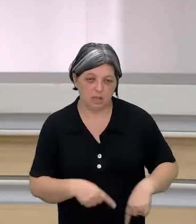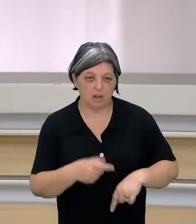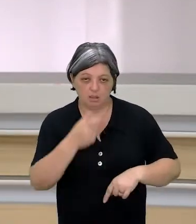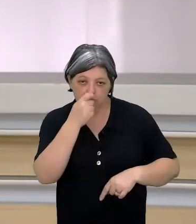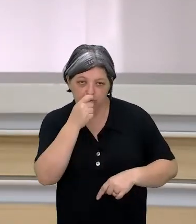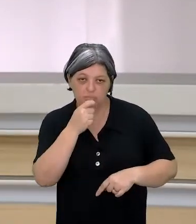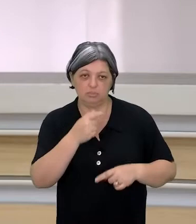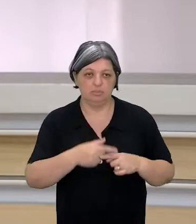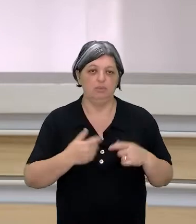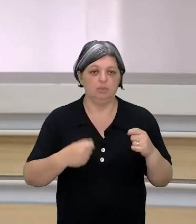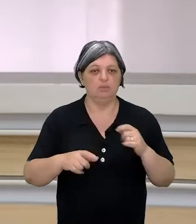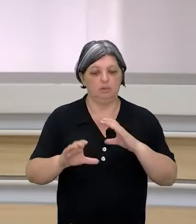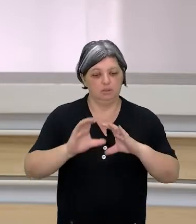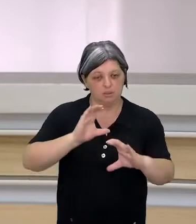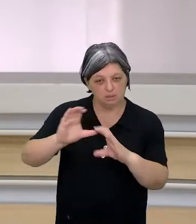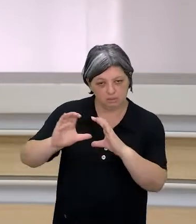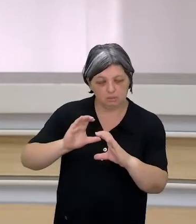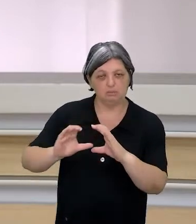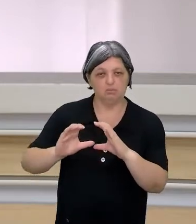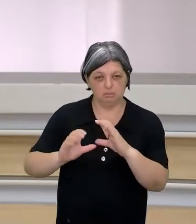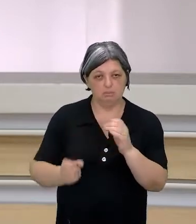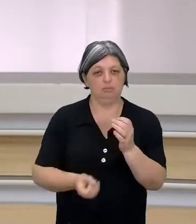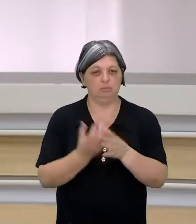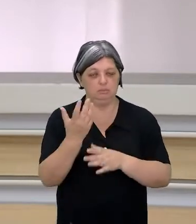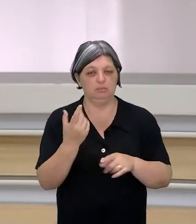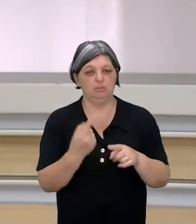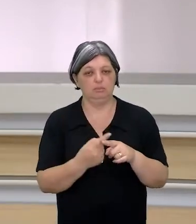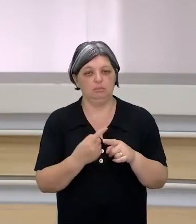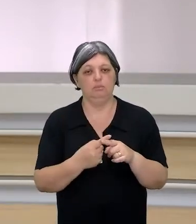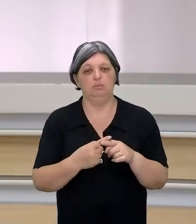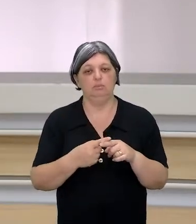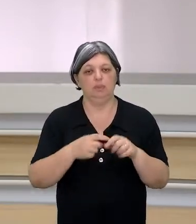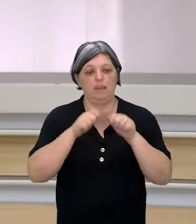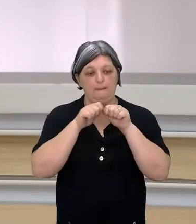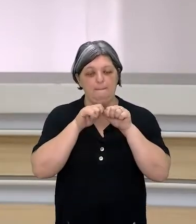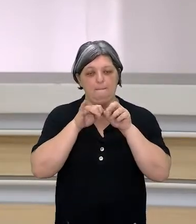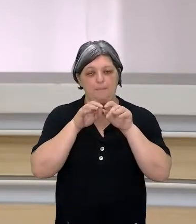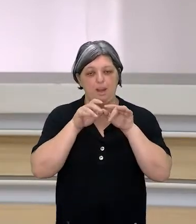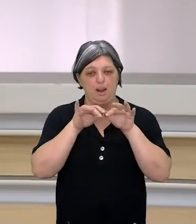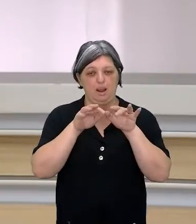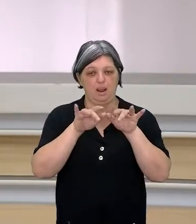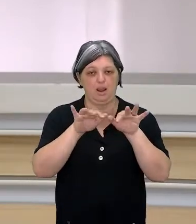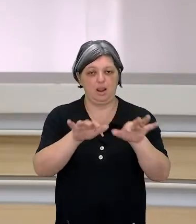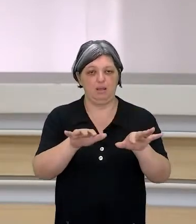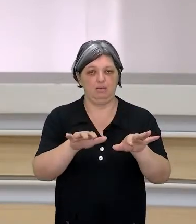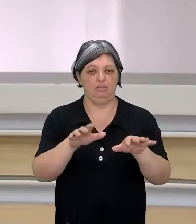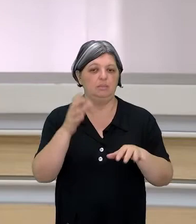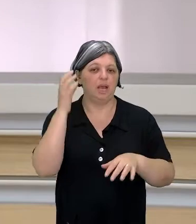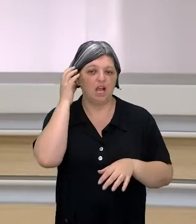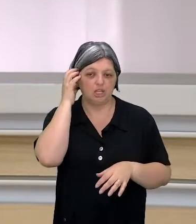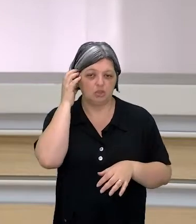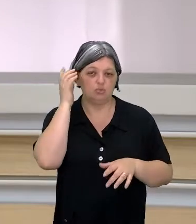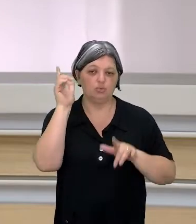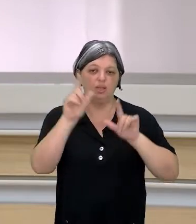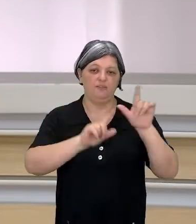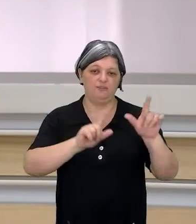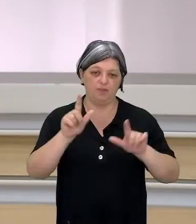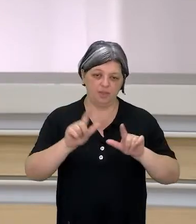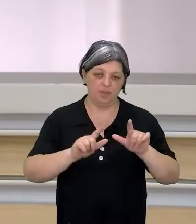Eu crio meios onde eu consigo transmitir mensagens para um número cada vez maior de pessoas. Rádio, TV,